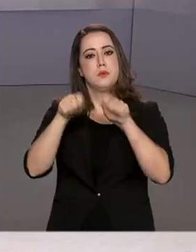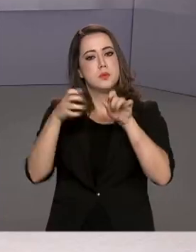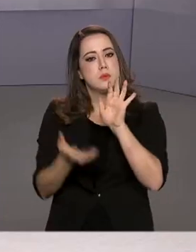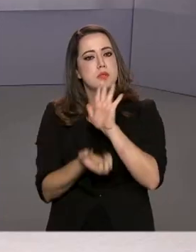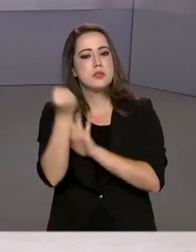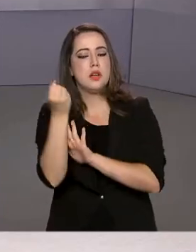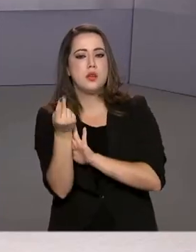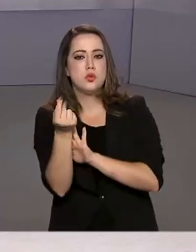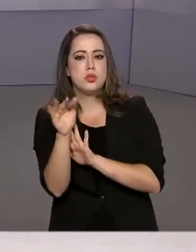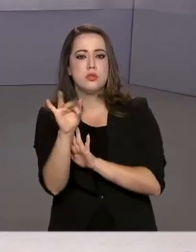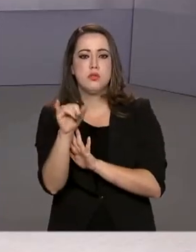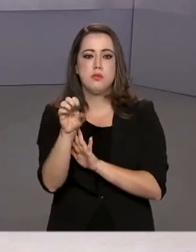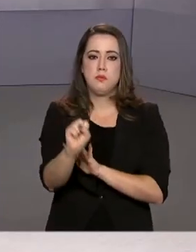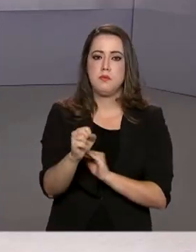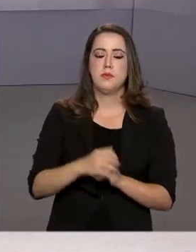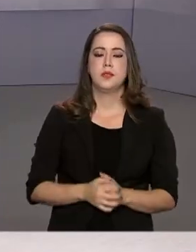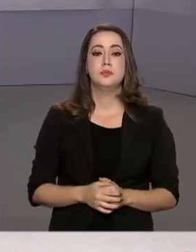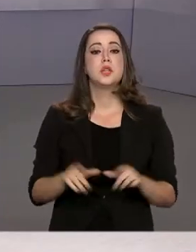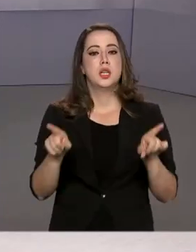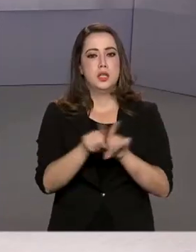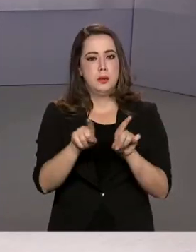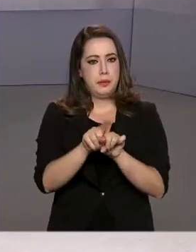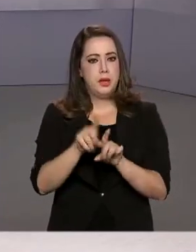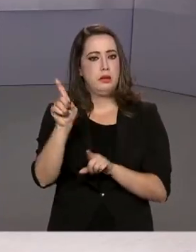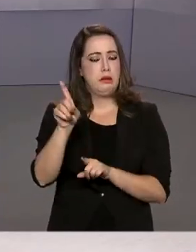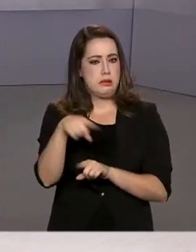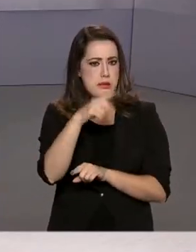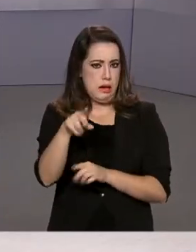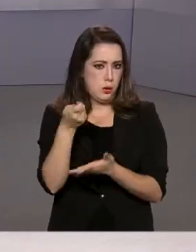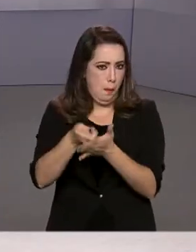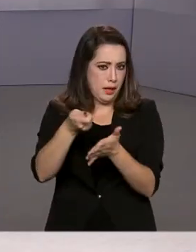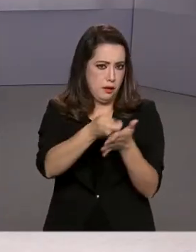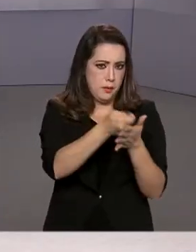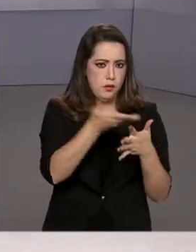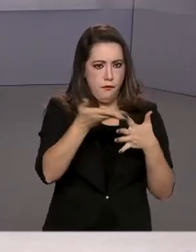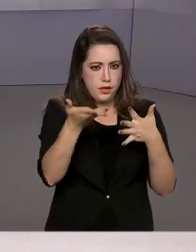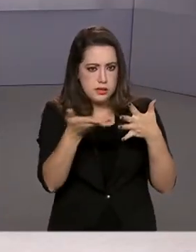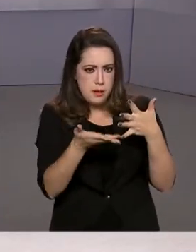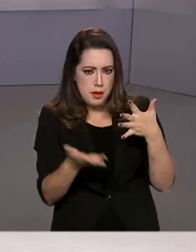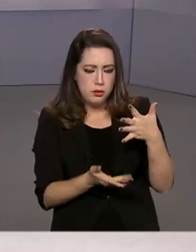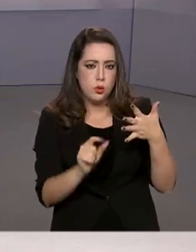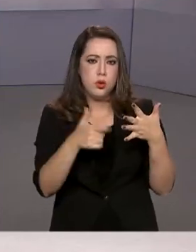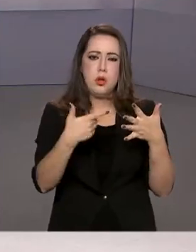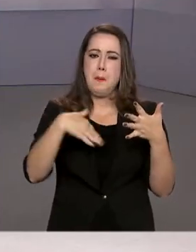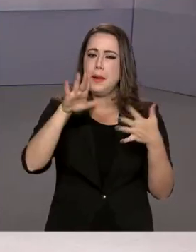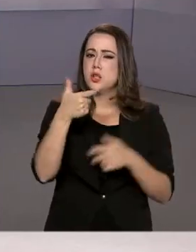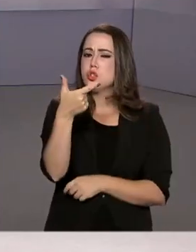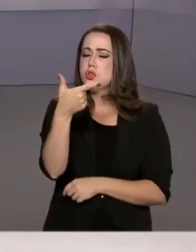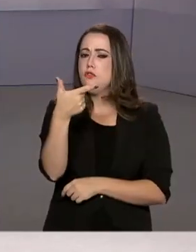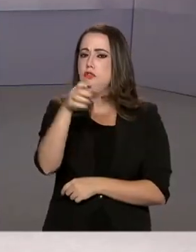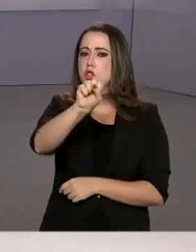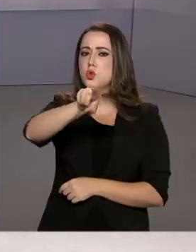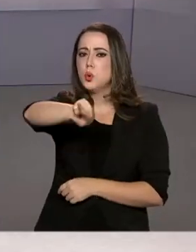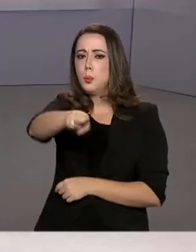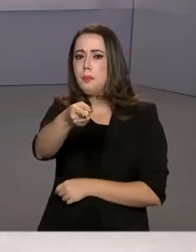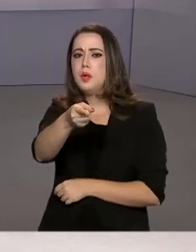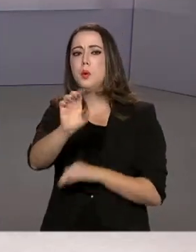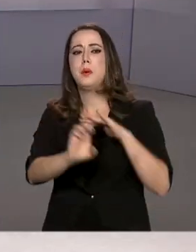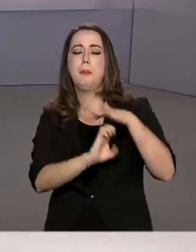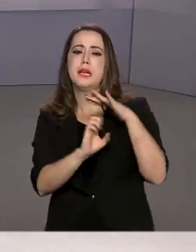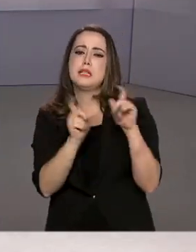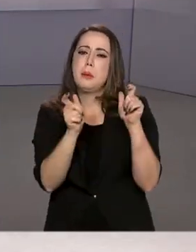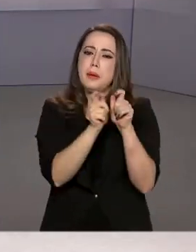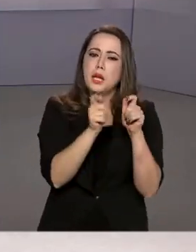emergencial do FGTS. Também foi suspenso o pagamento de financiamentos de mais de 28 mil micro,